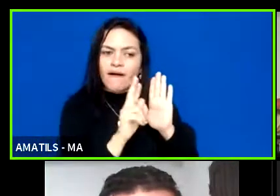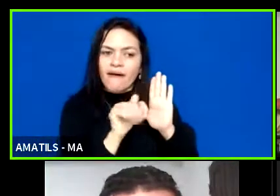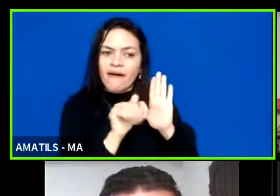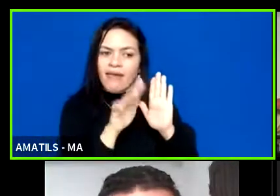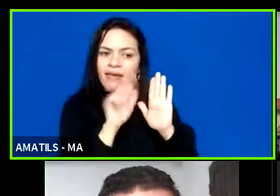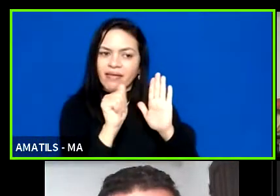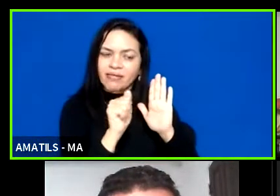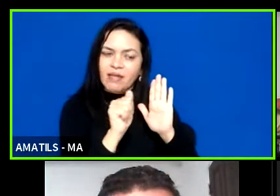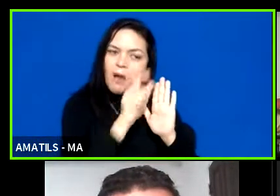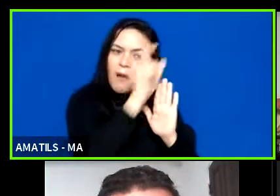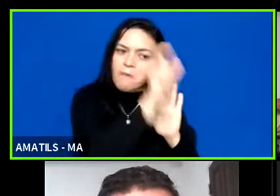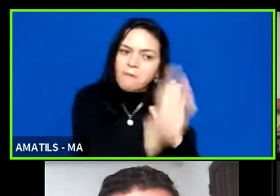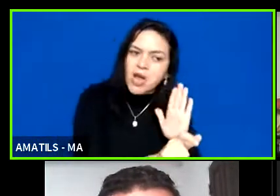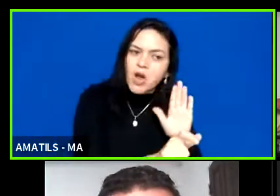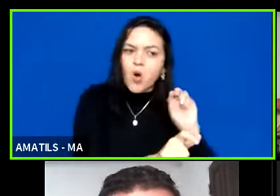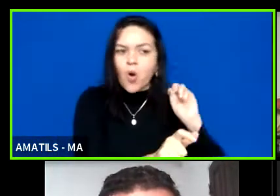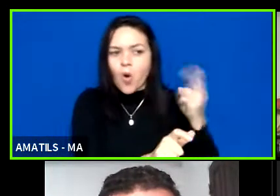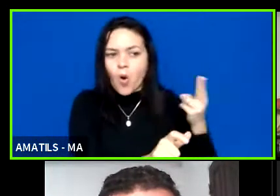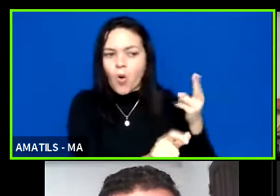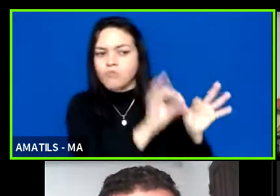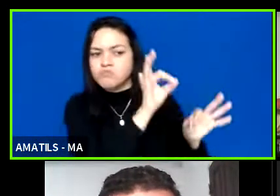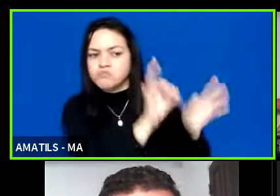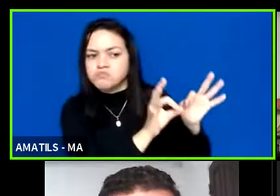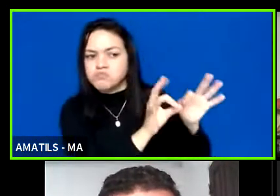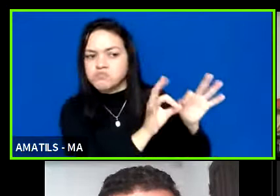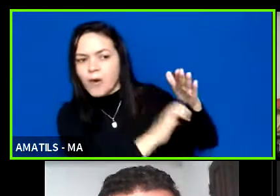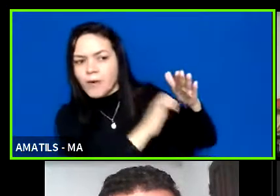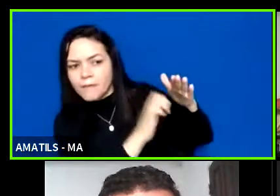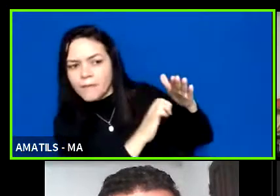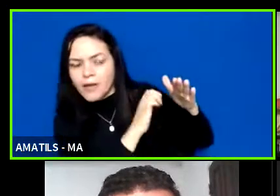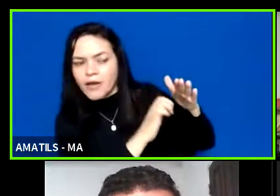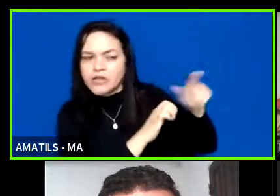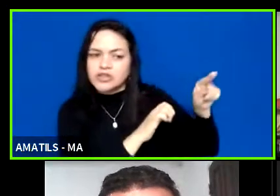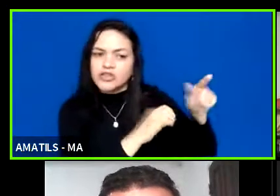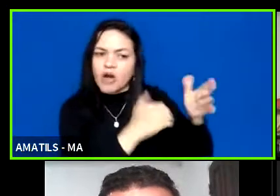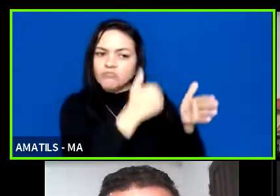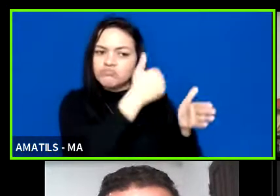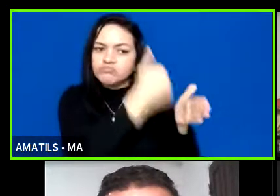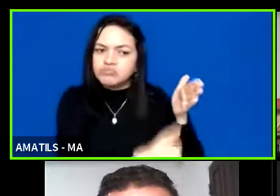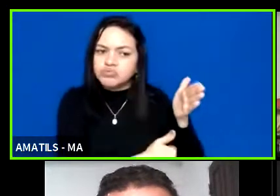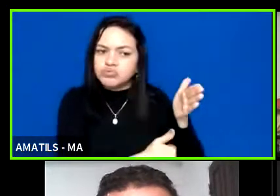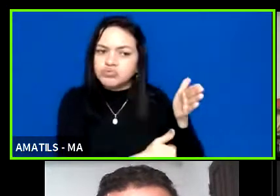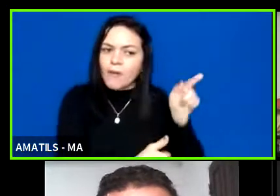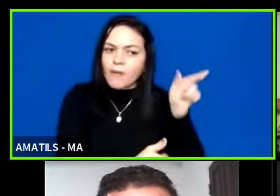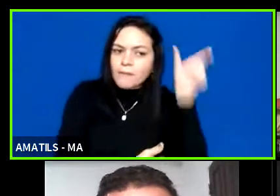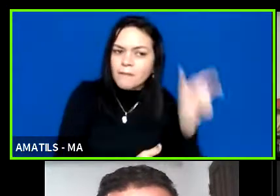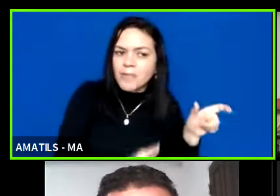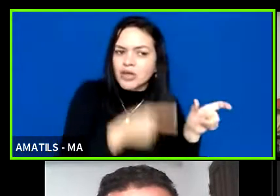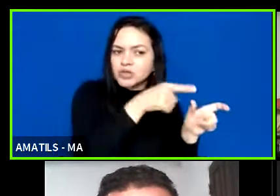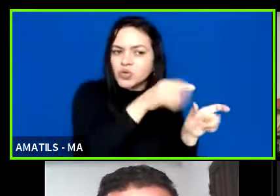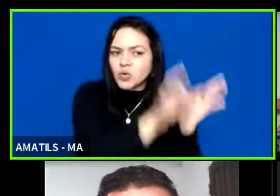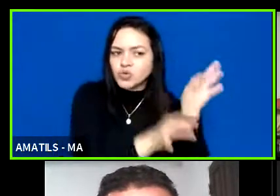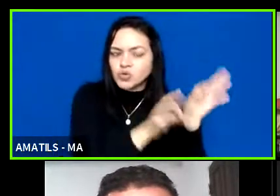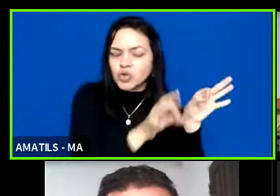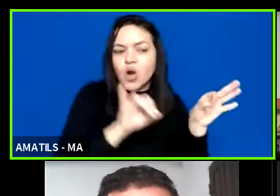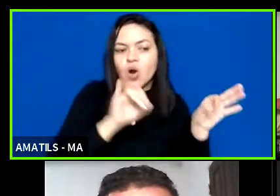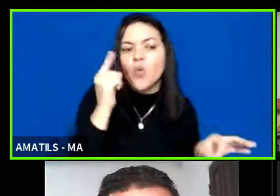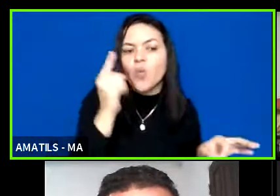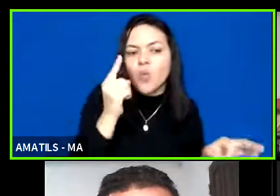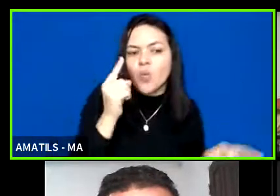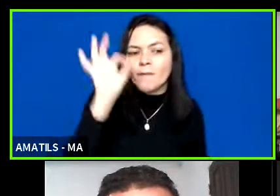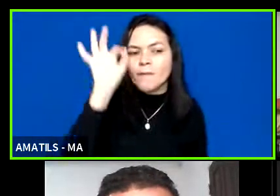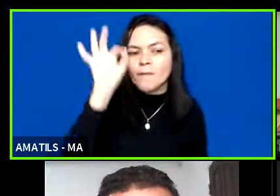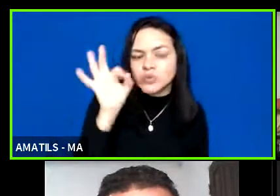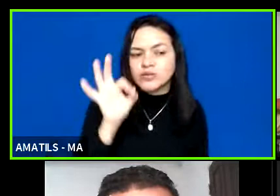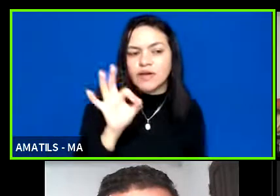o percentual que pode ser dedutível da pessoa jurídica é de 1%, e da